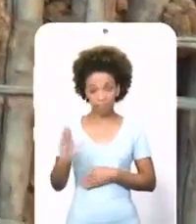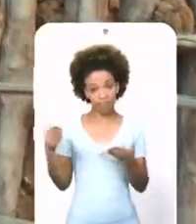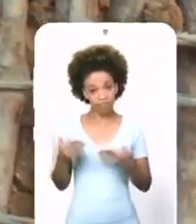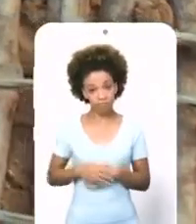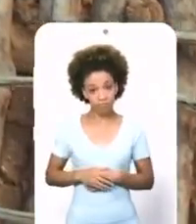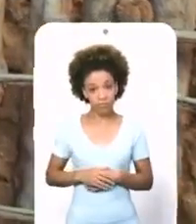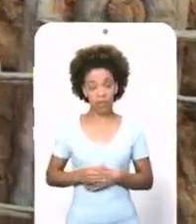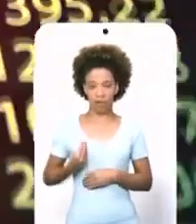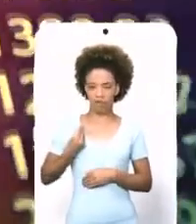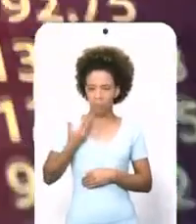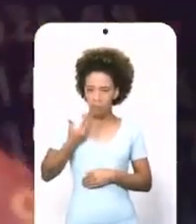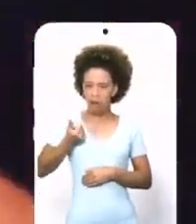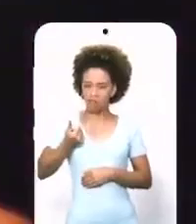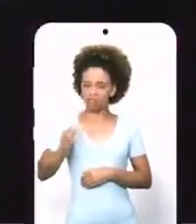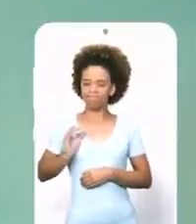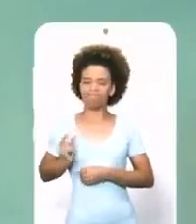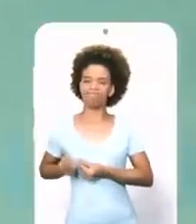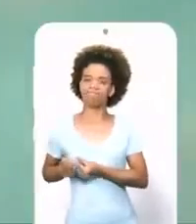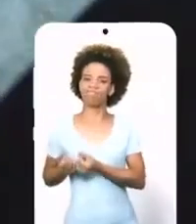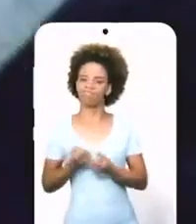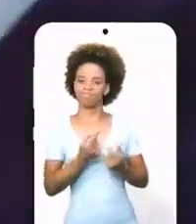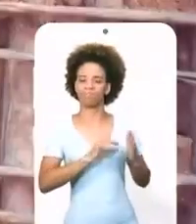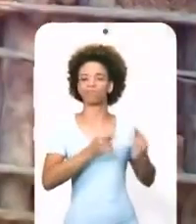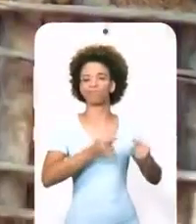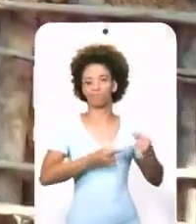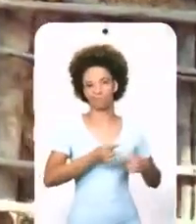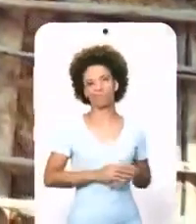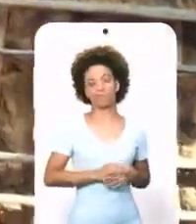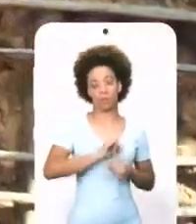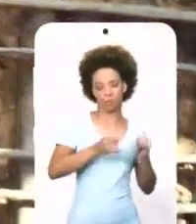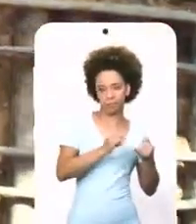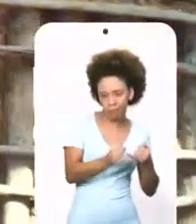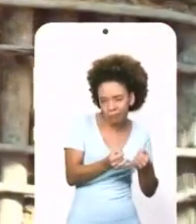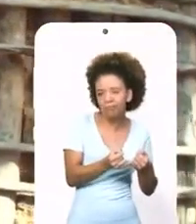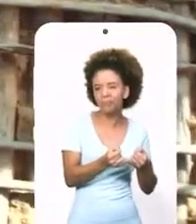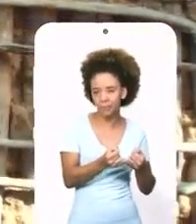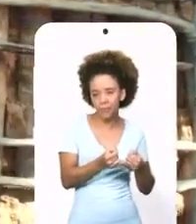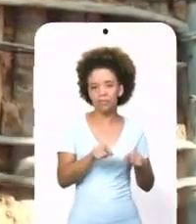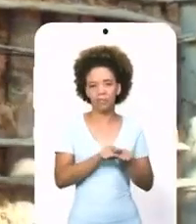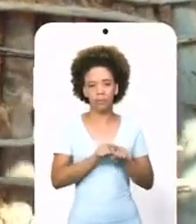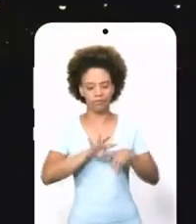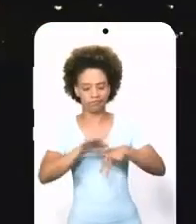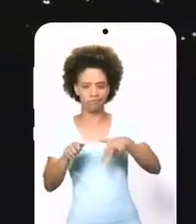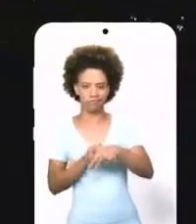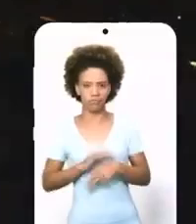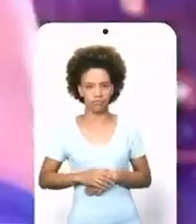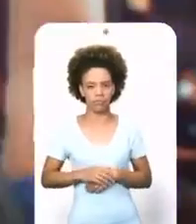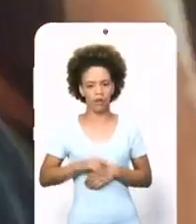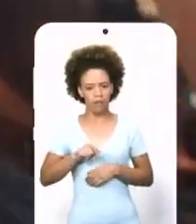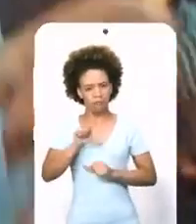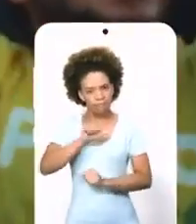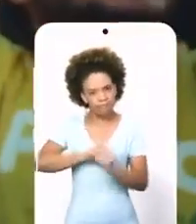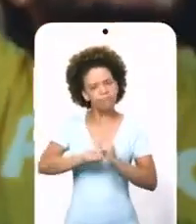hoje A vida só melhora para os ricos E para determinados tipos de políticos Os oportunistas e os corruptos É esse